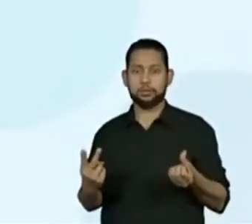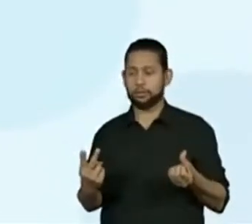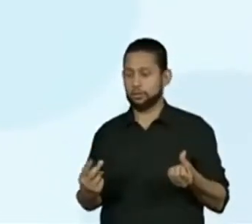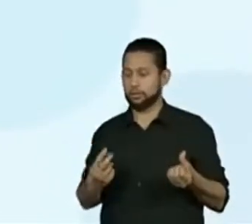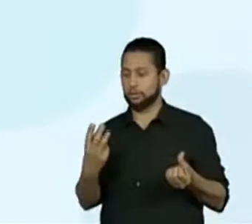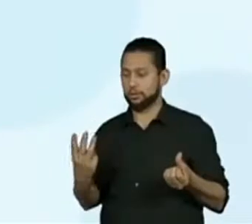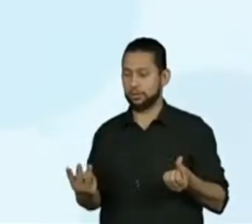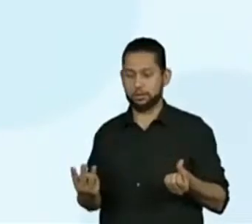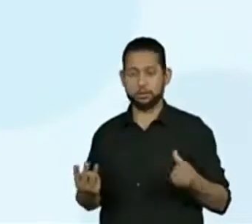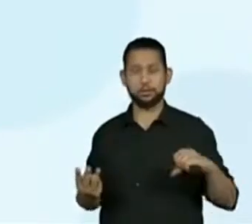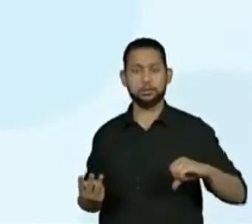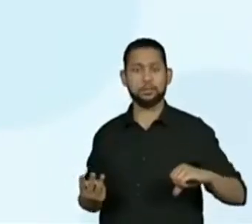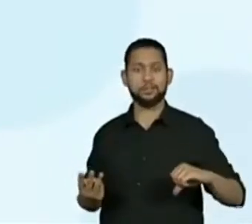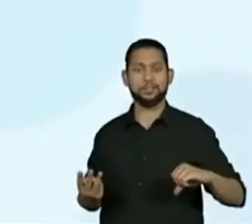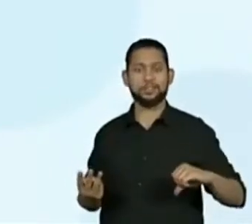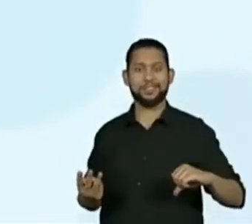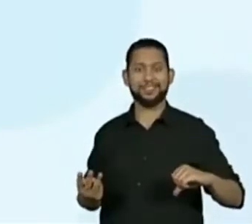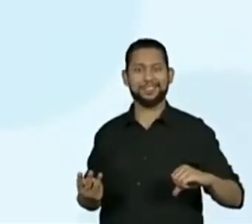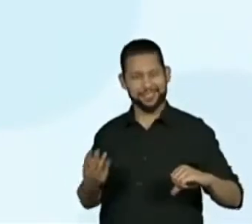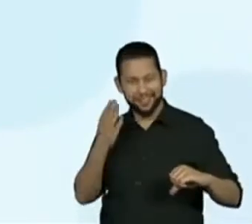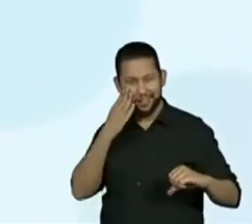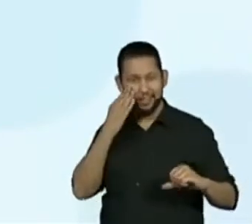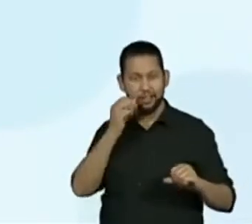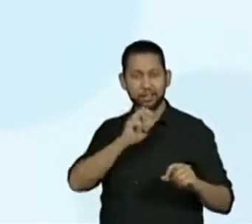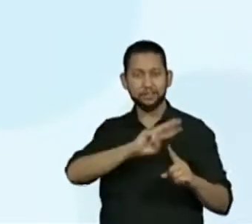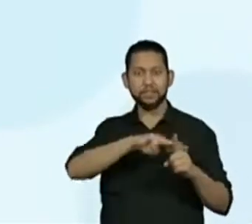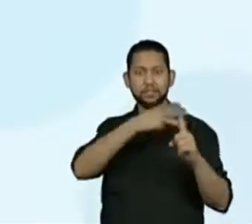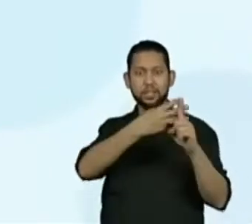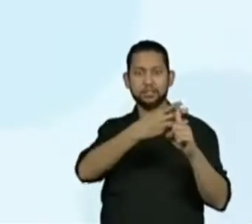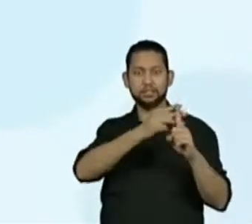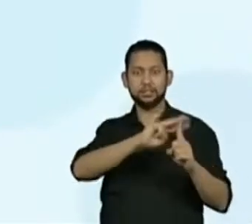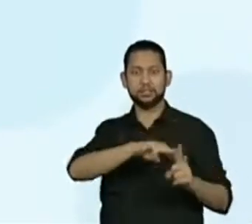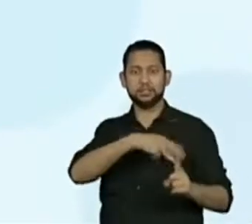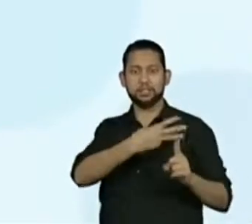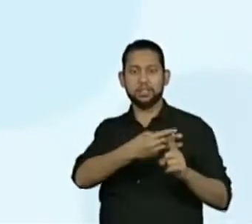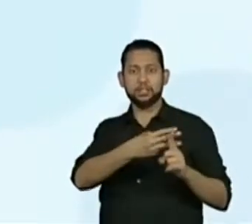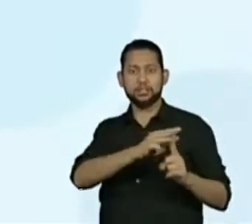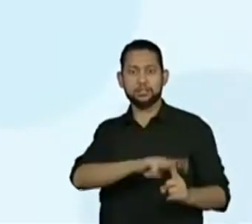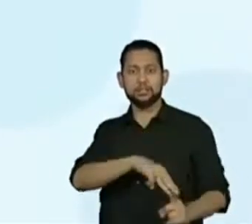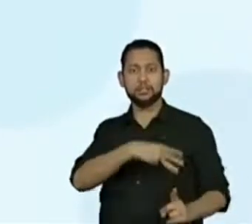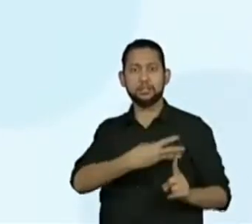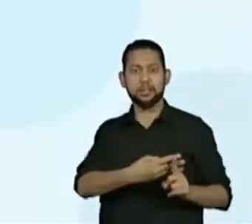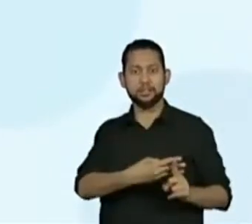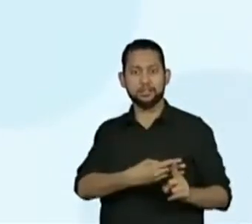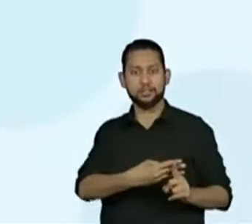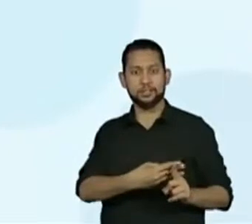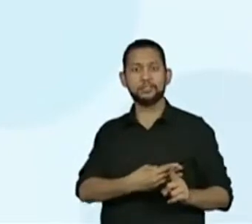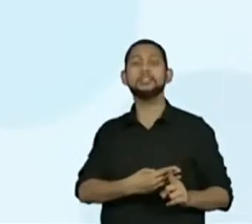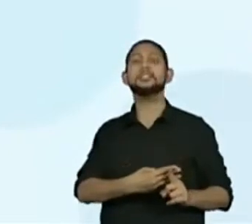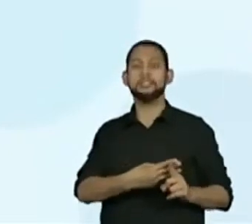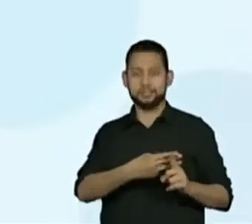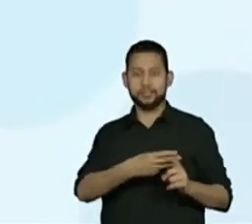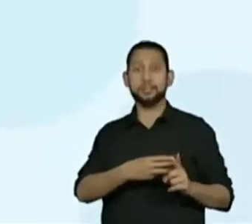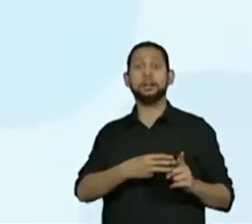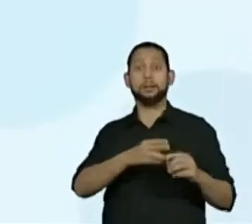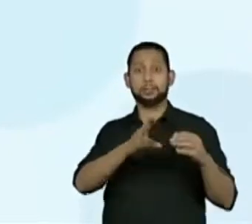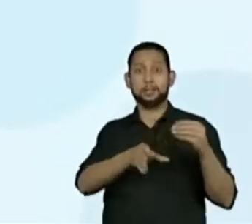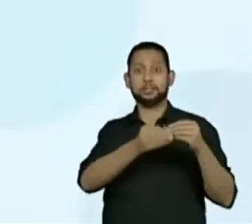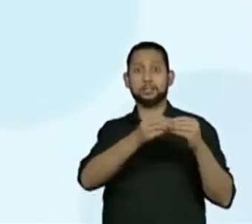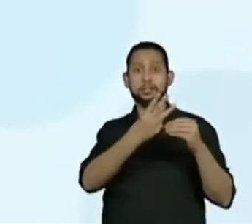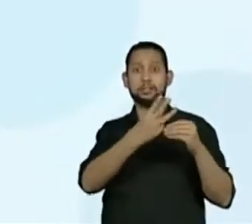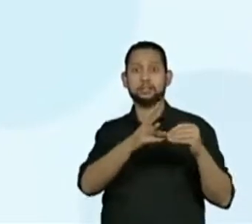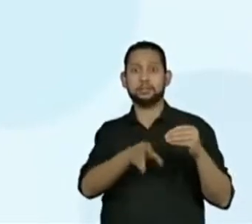e aumentando, do lado direito, a quantidade de ovos de 3 em 3, não é? Porque são 3